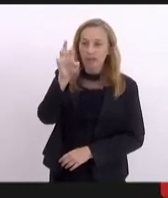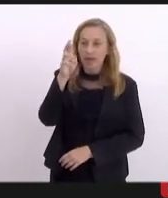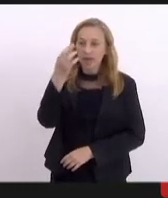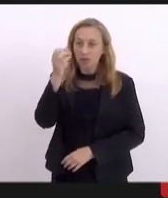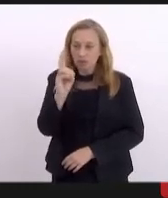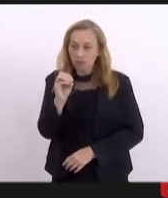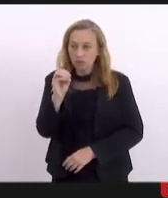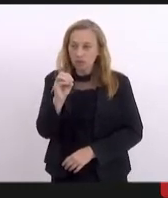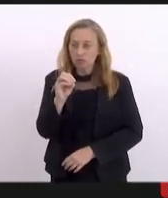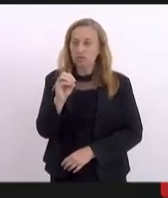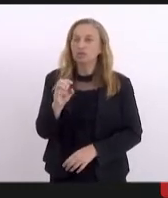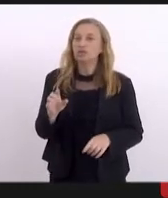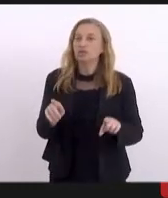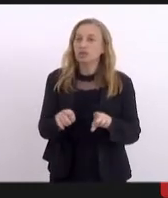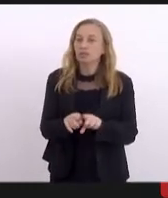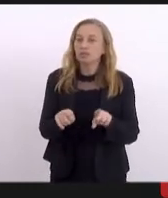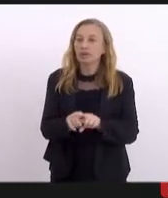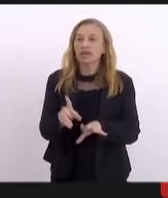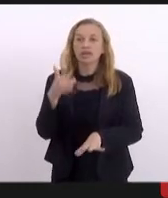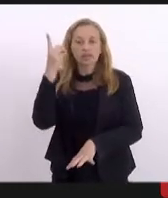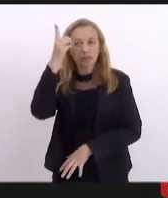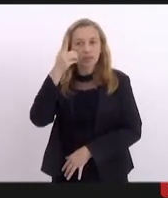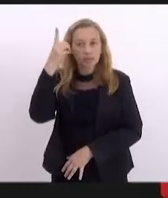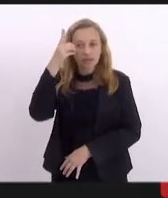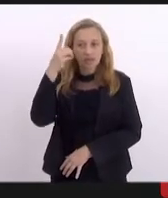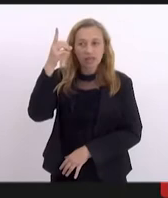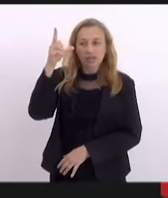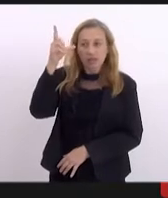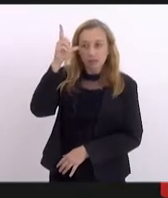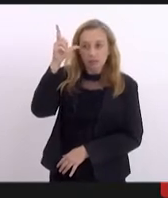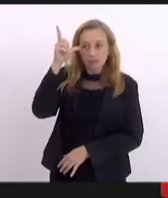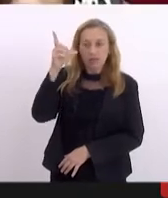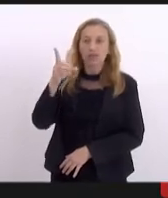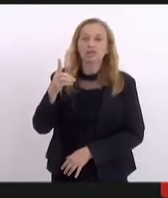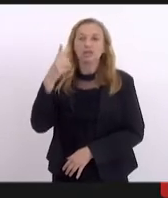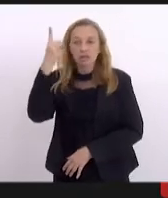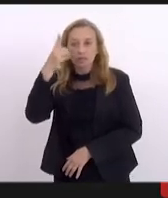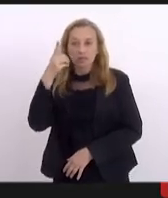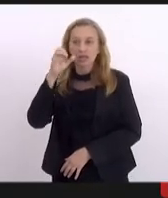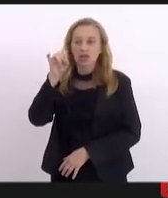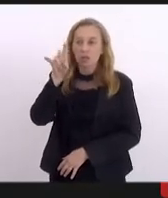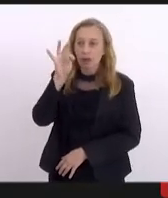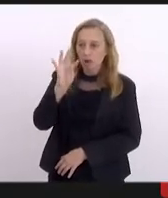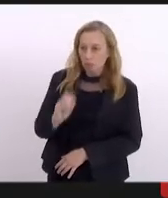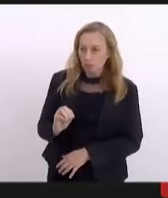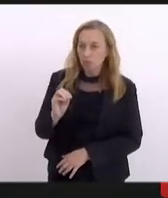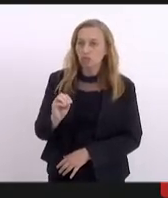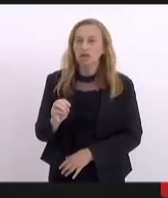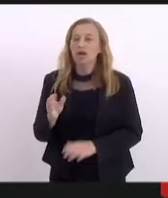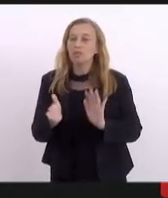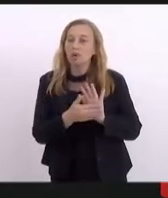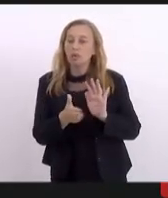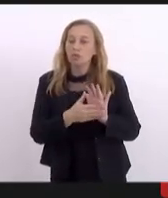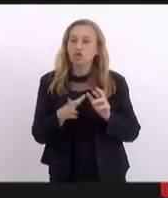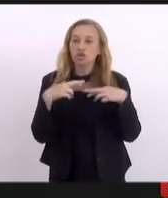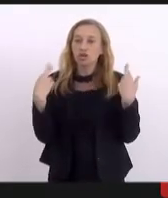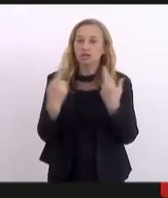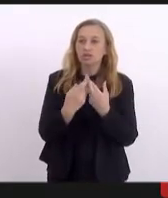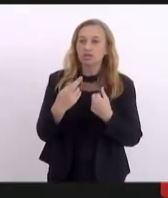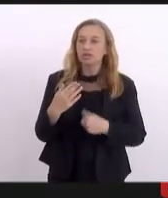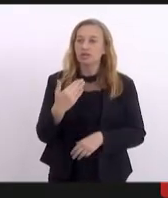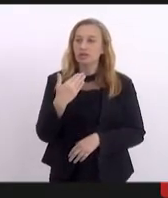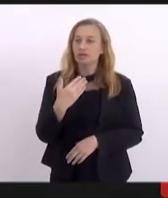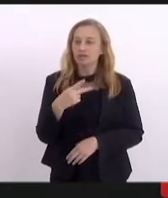deslocamento, deputada Lucinha e deputado doutor Deudaldo. O propósito dessa reunião é submeter a vossas